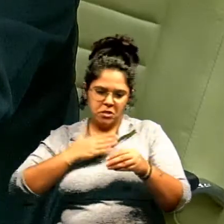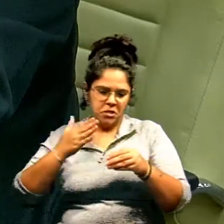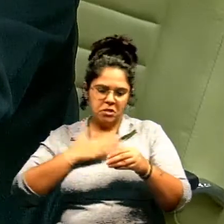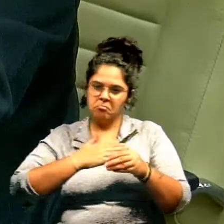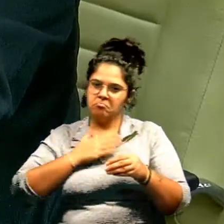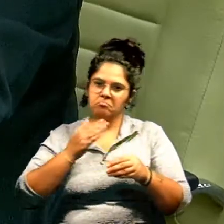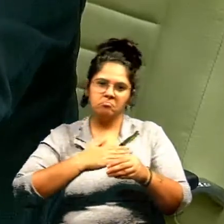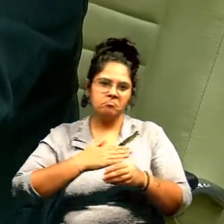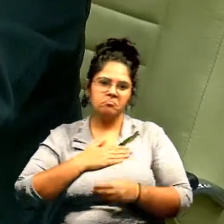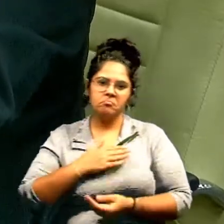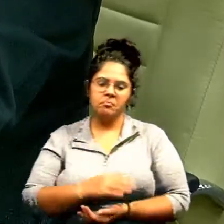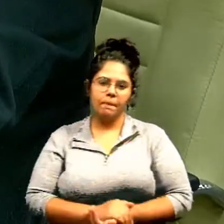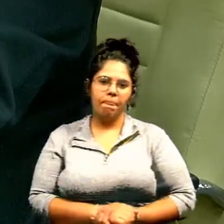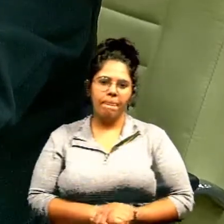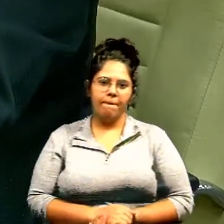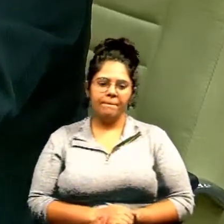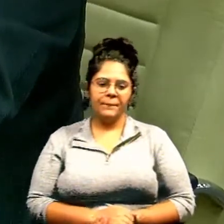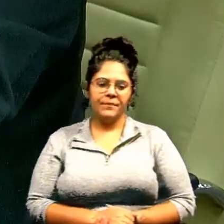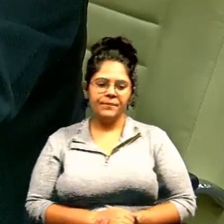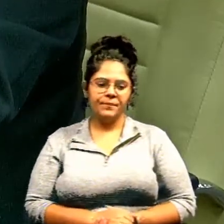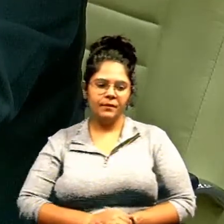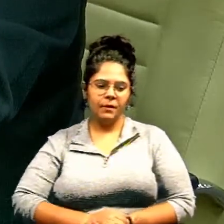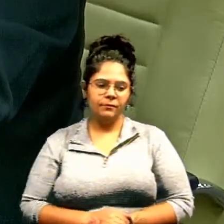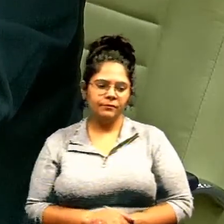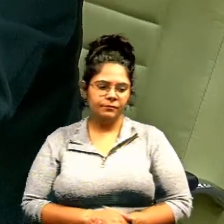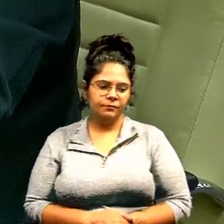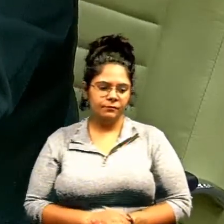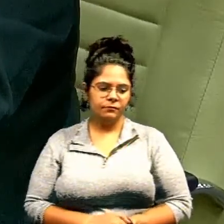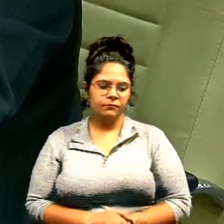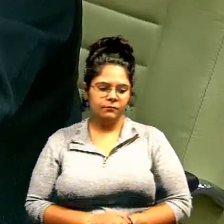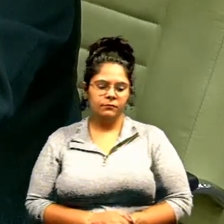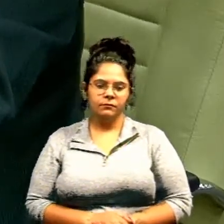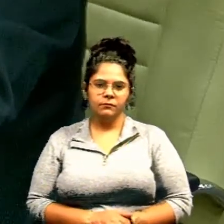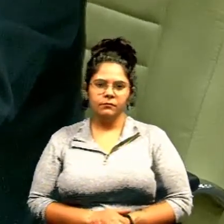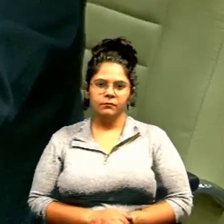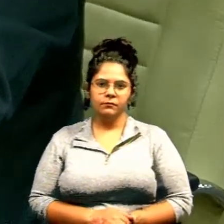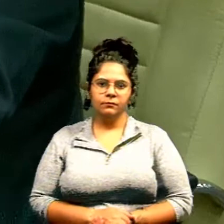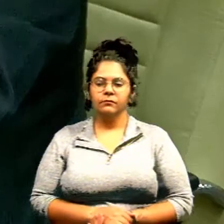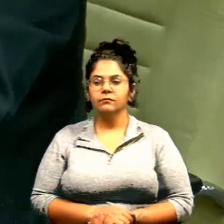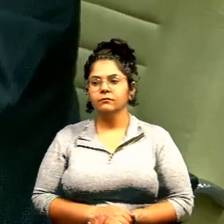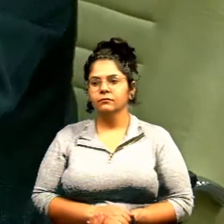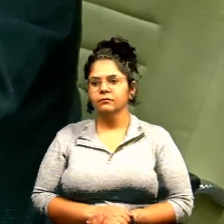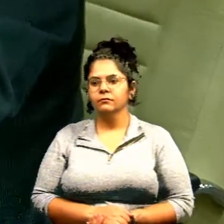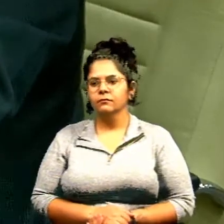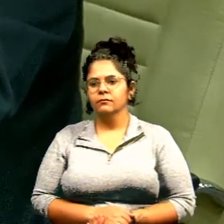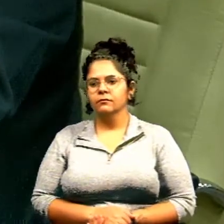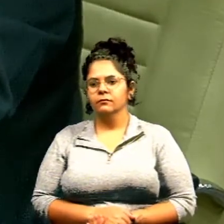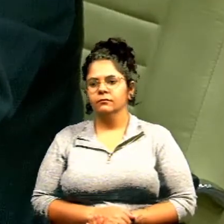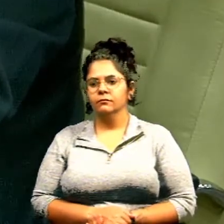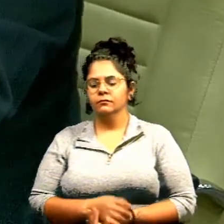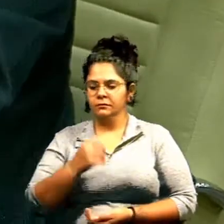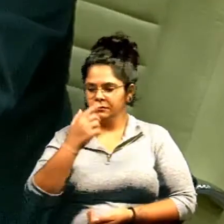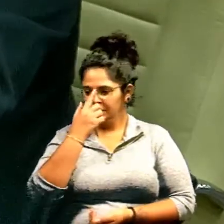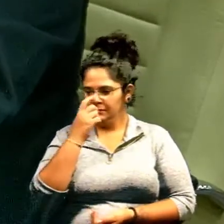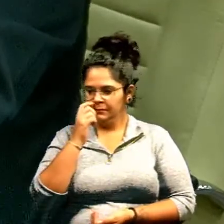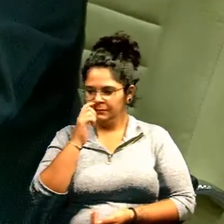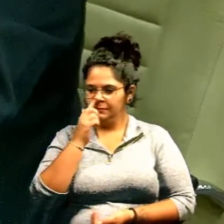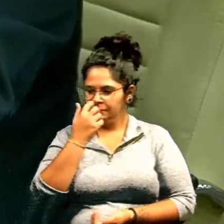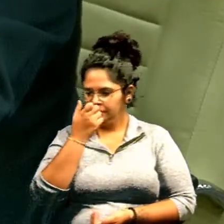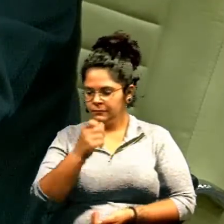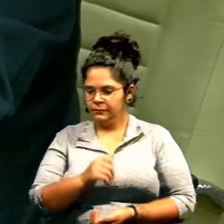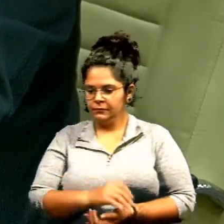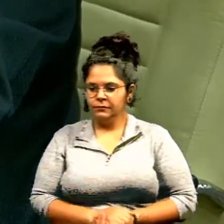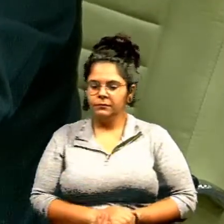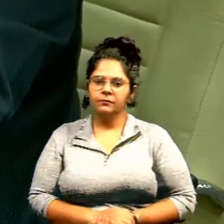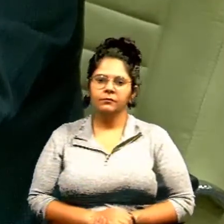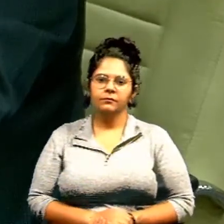é melhor do que ninguém nessa terra. Quem sabe um dia poderão me encontrar num lugar que você irá precisar de mim e eu estarei pronto a te servir. Não com traição